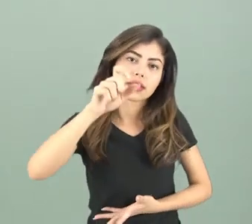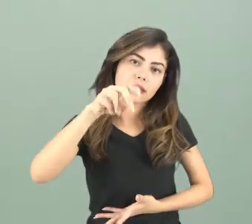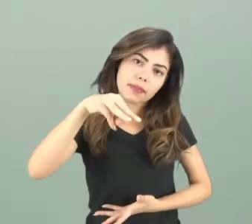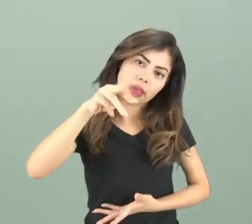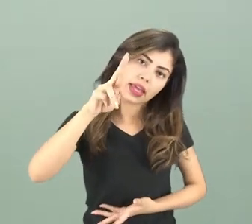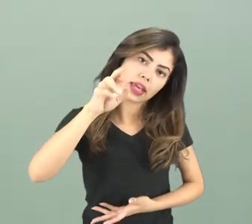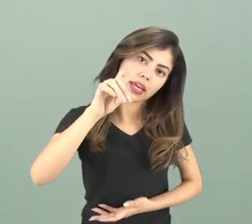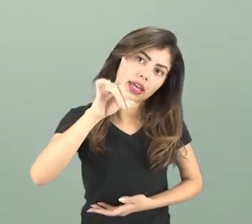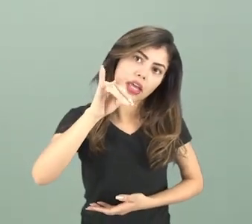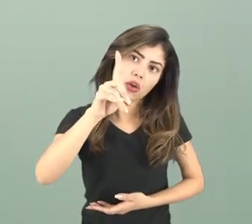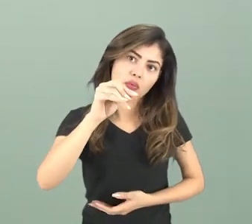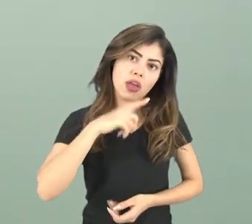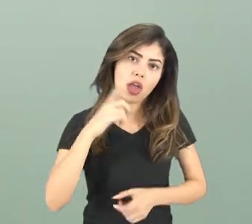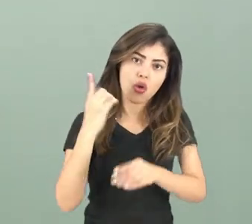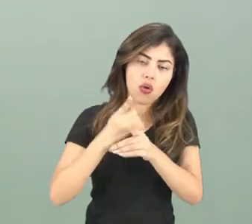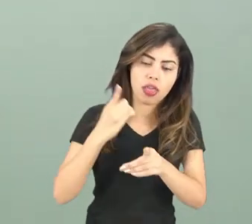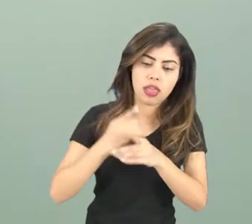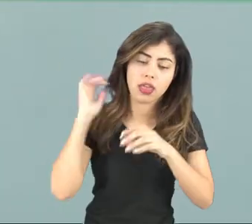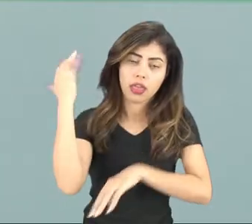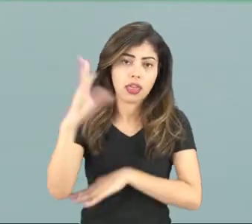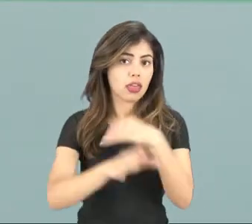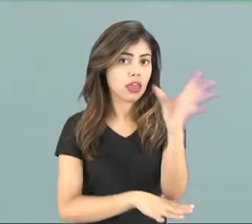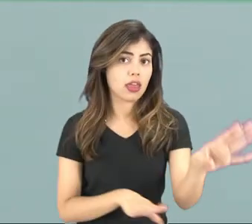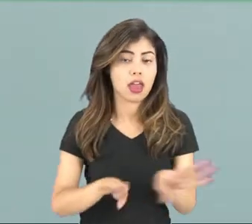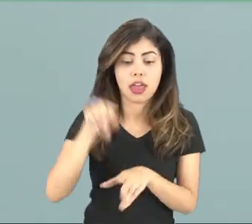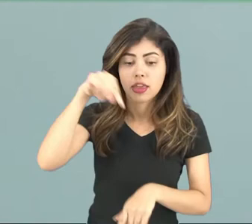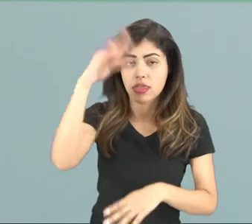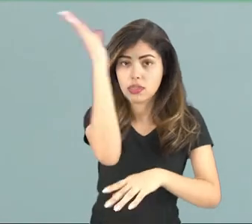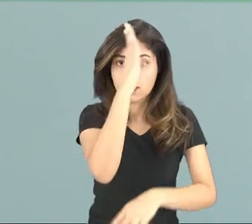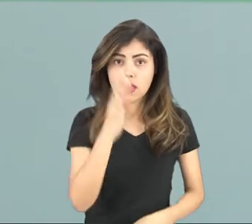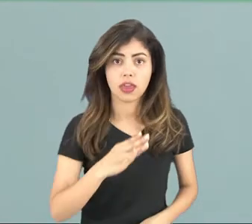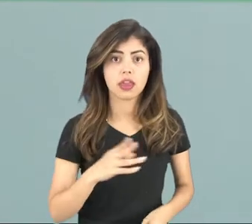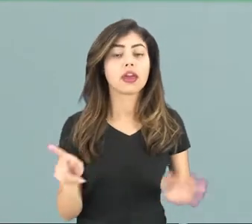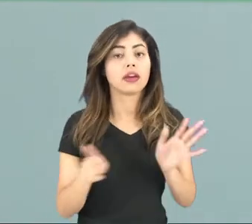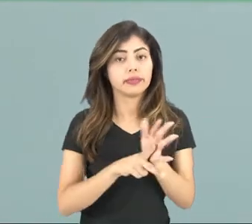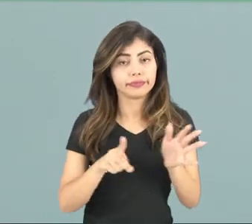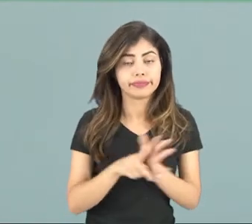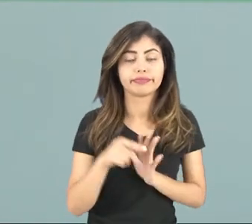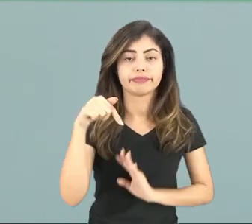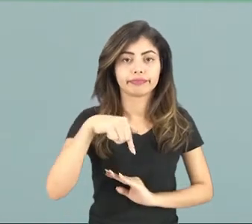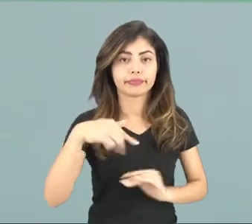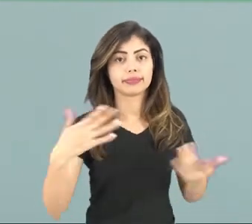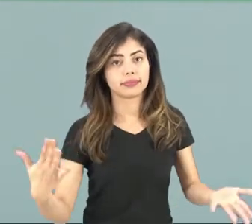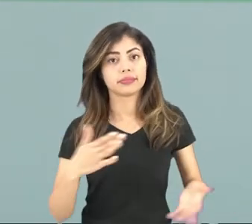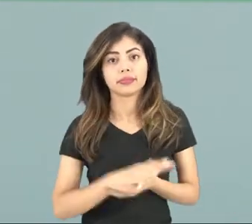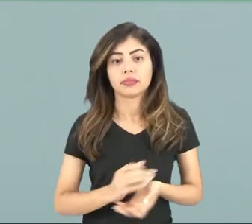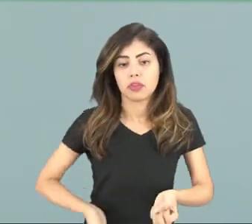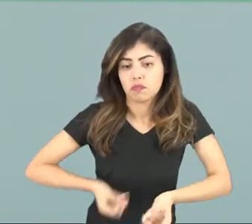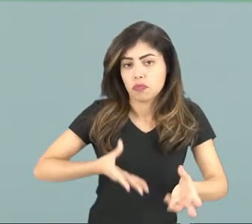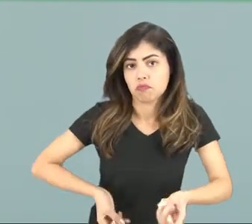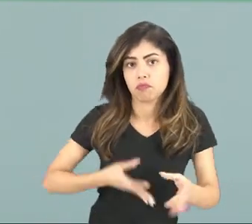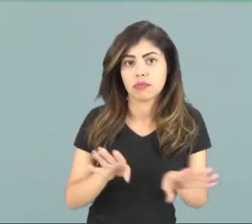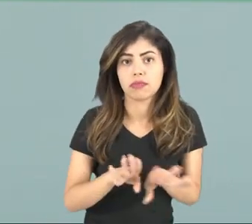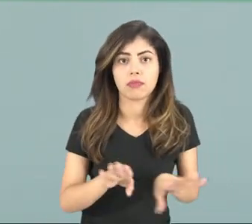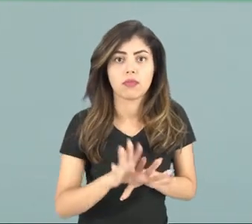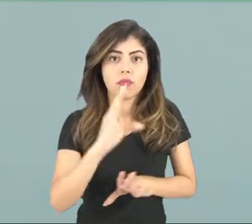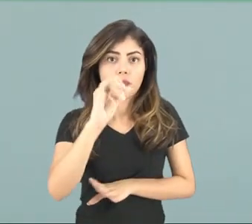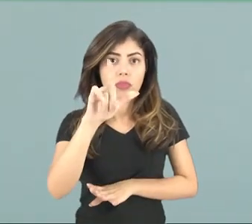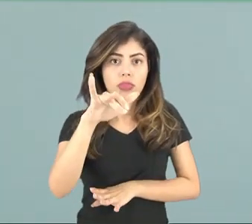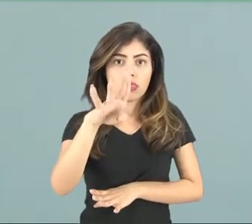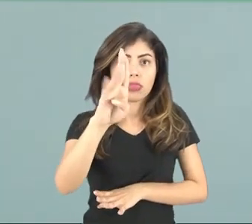esmeralda é encontrada na natureza, principalmente aqui no Brasil, é um grande produtor de esmeralda, bem como a Colômbia.